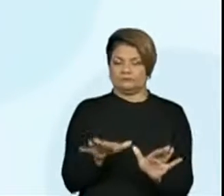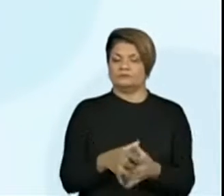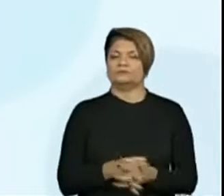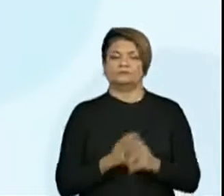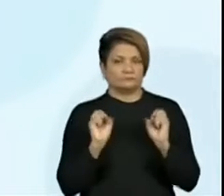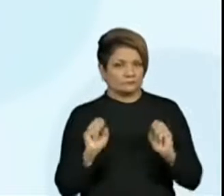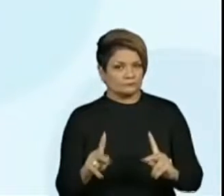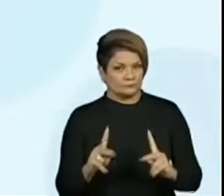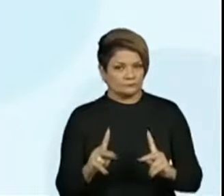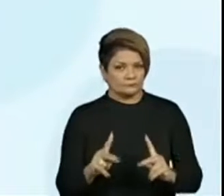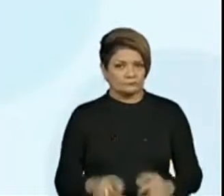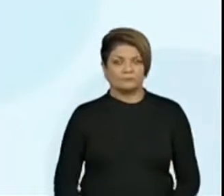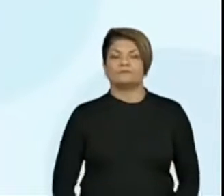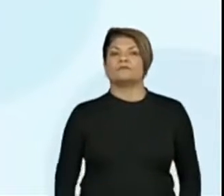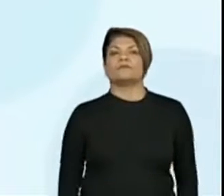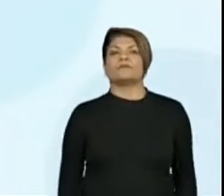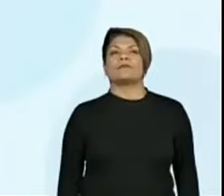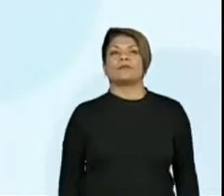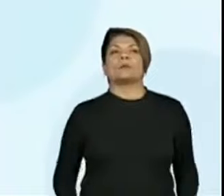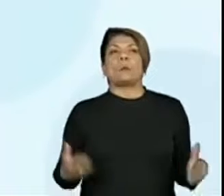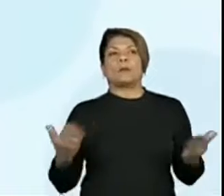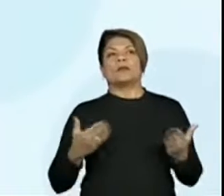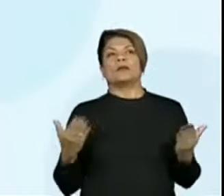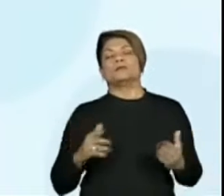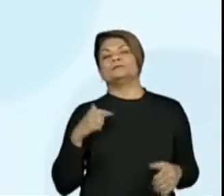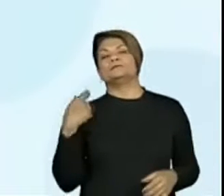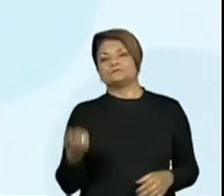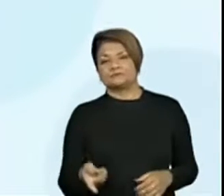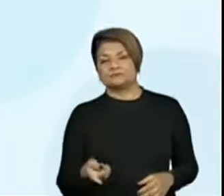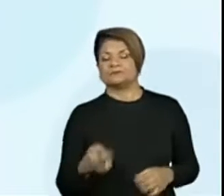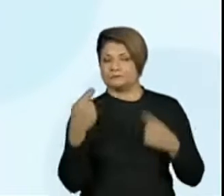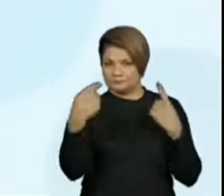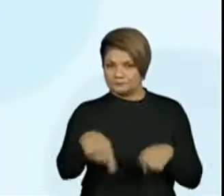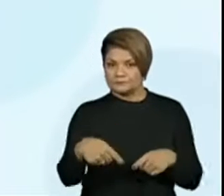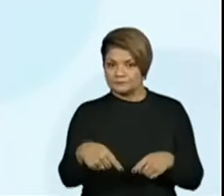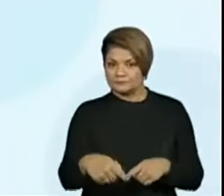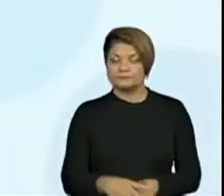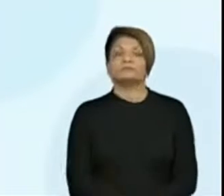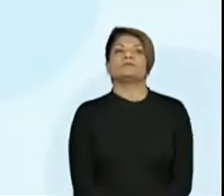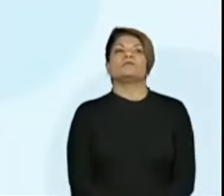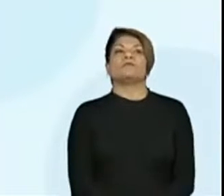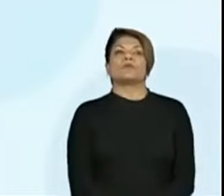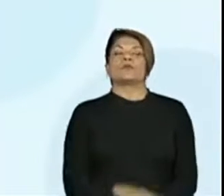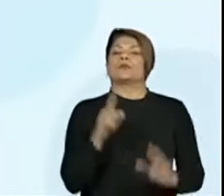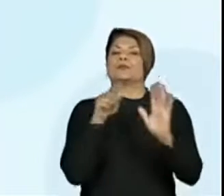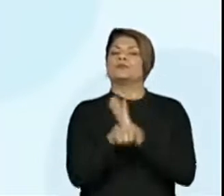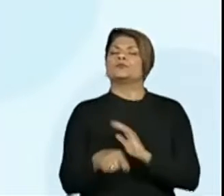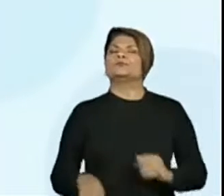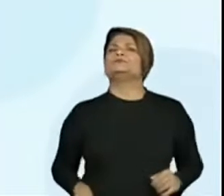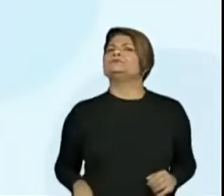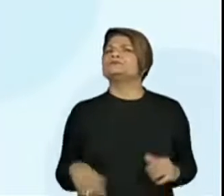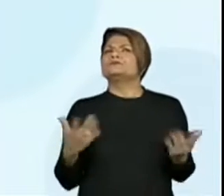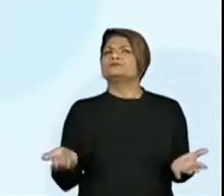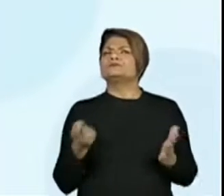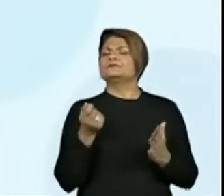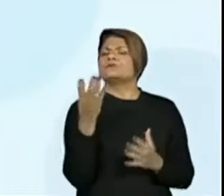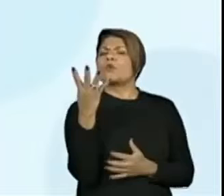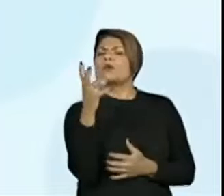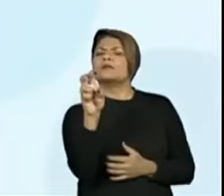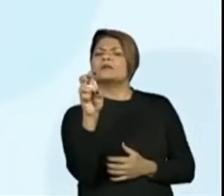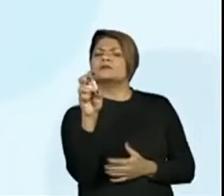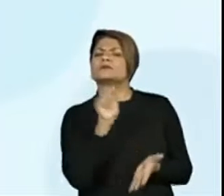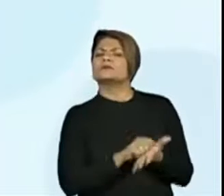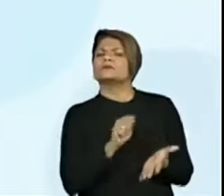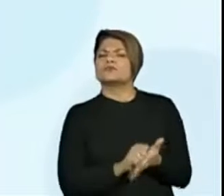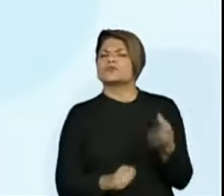Ok? Muito bem. Vamos aí para o próximo desafio? Ele pergunta, e para escrever o número 45,